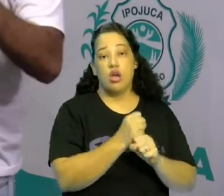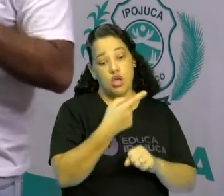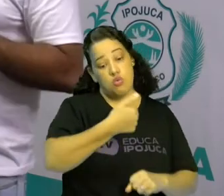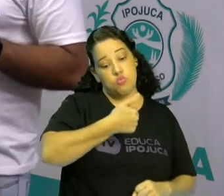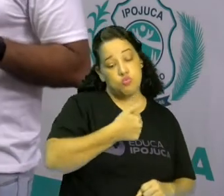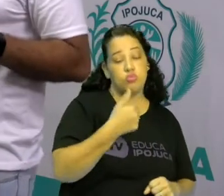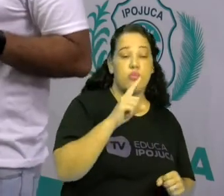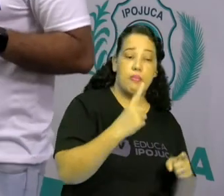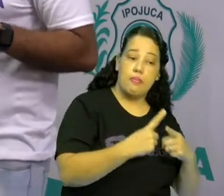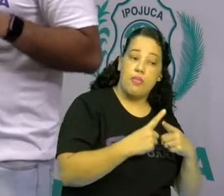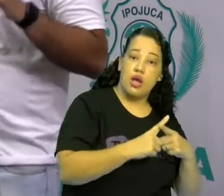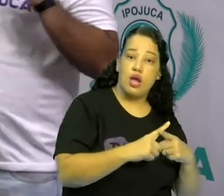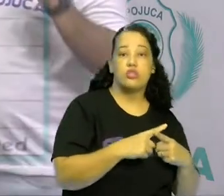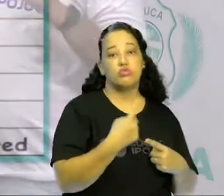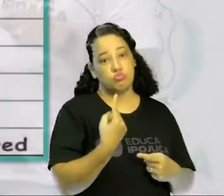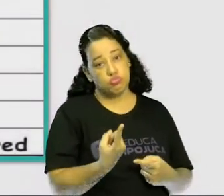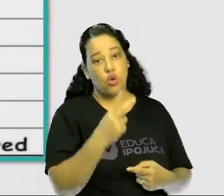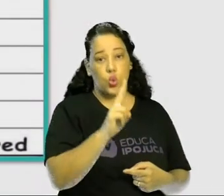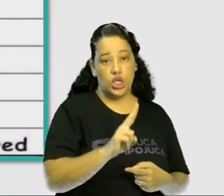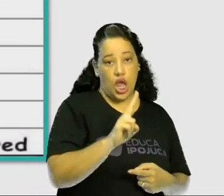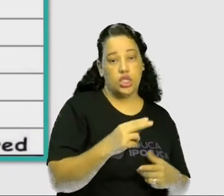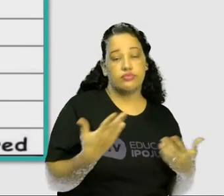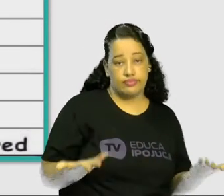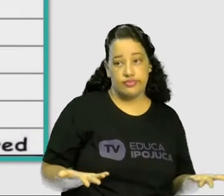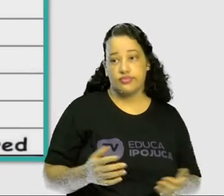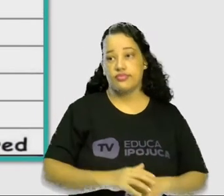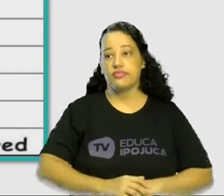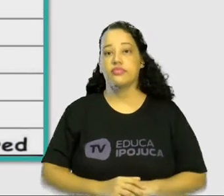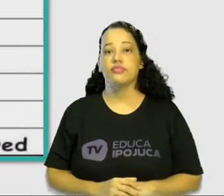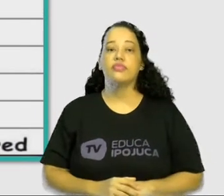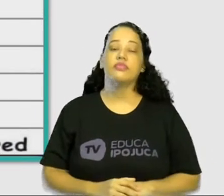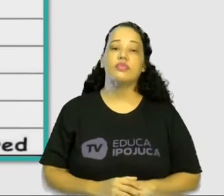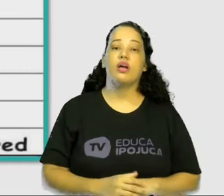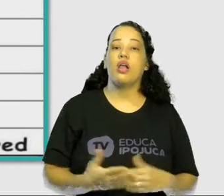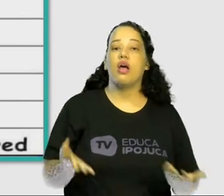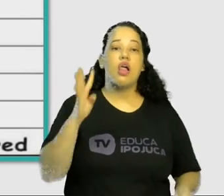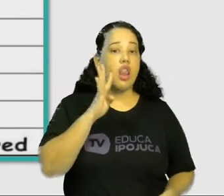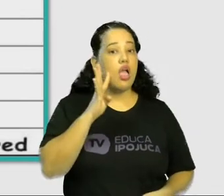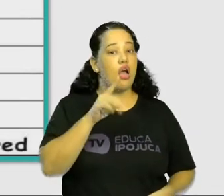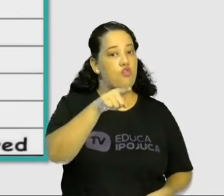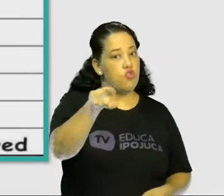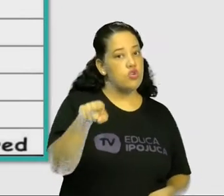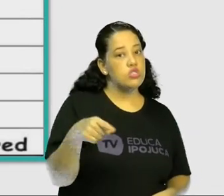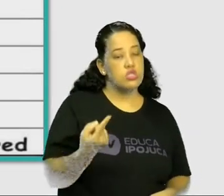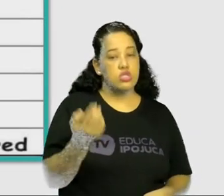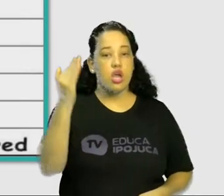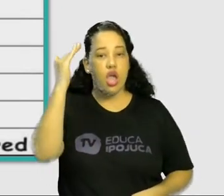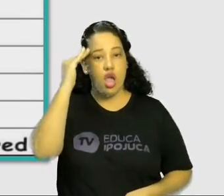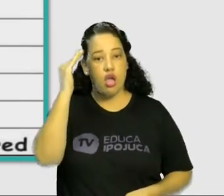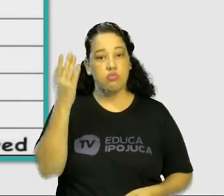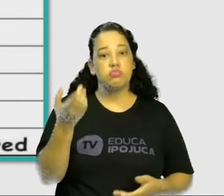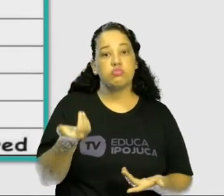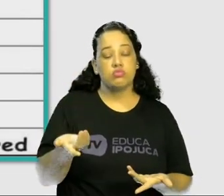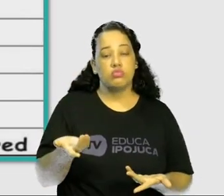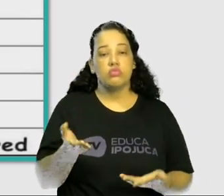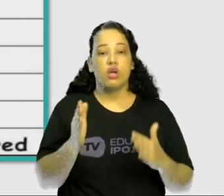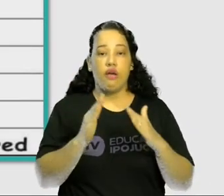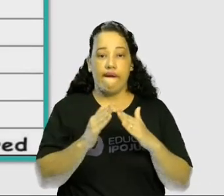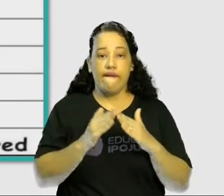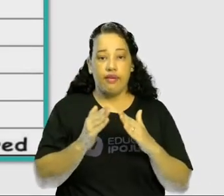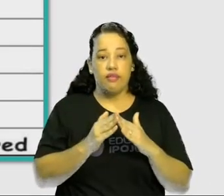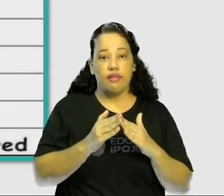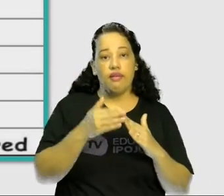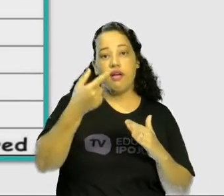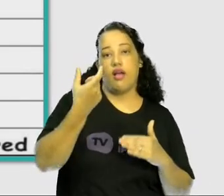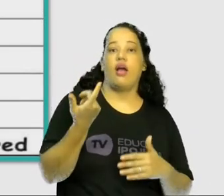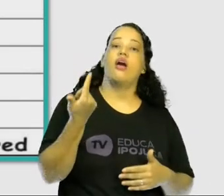Vamos ver como é que fica? Se liga aí. Seria legal se vocês repetissem aí de casa. falo aqui e vocês